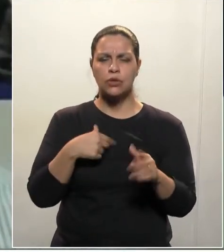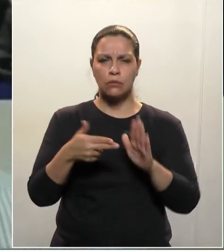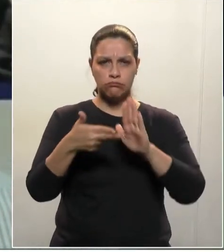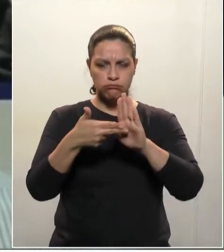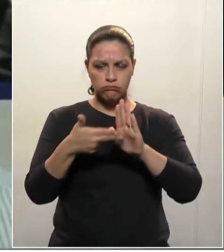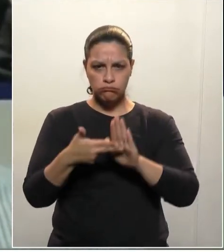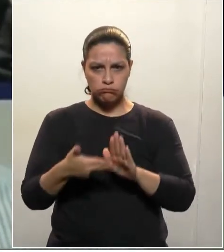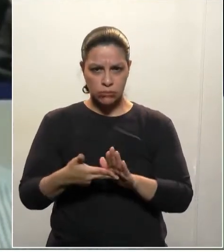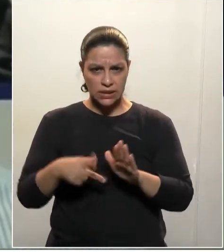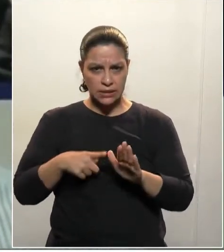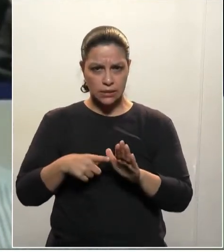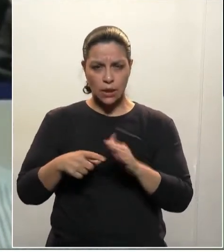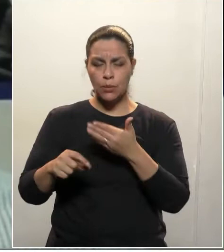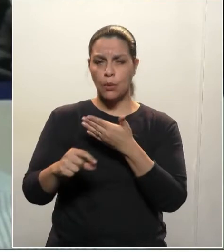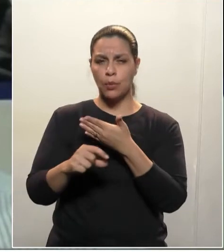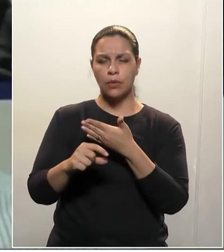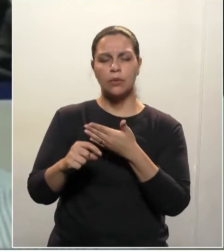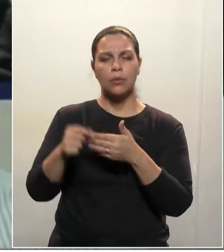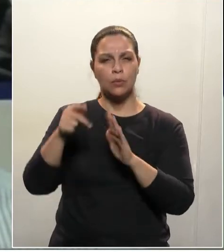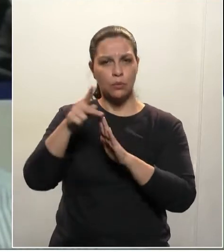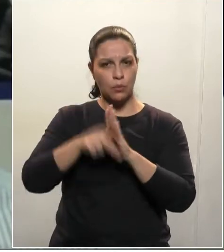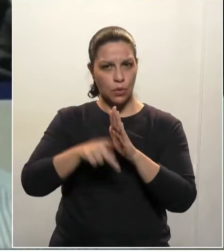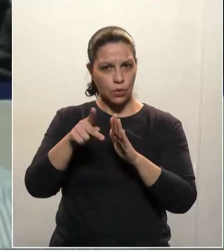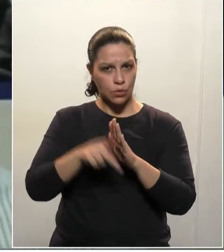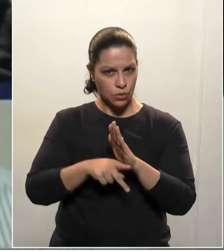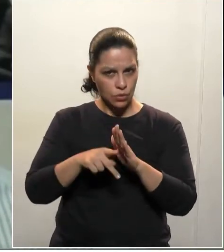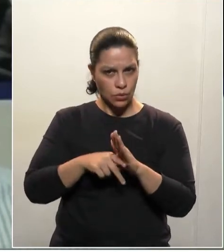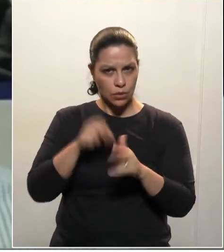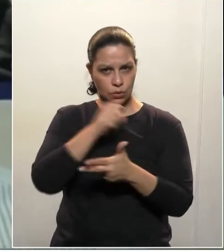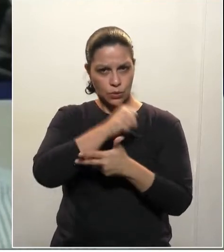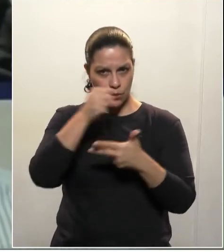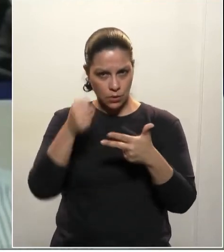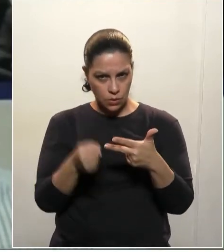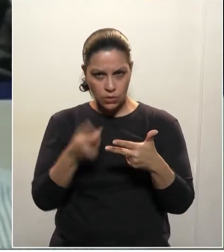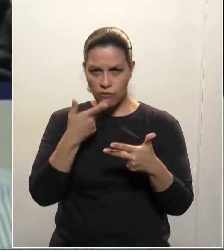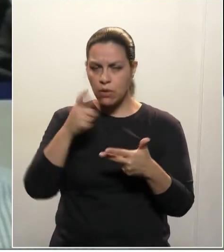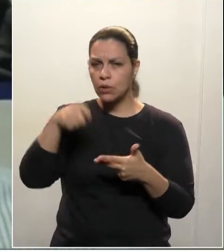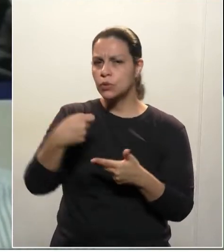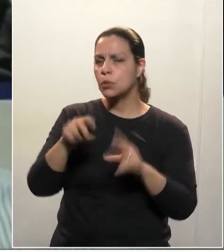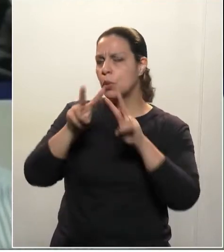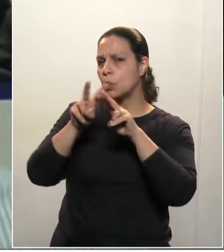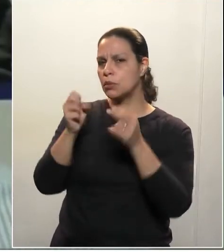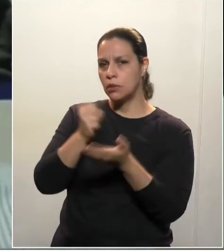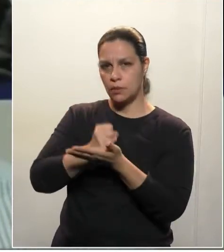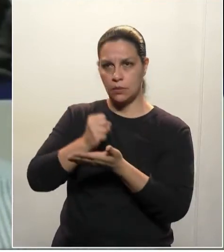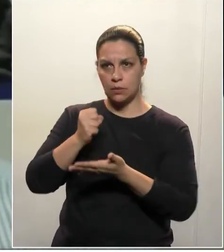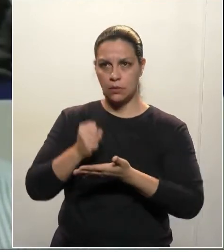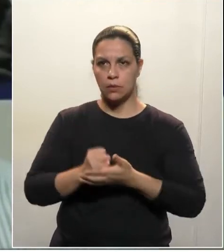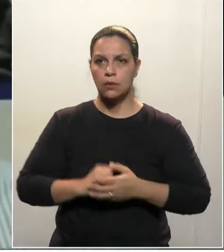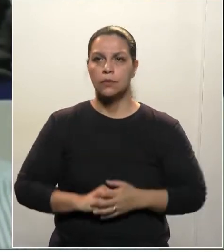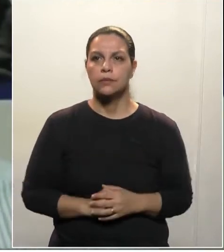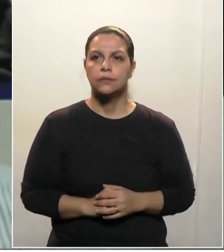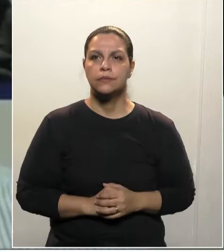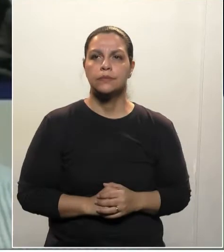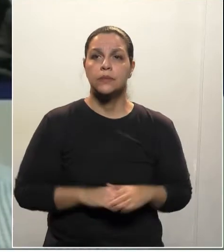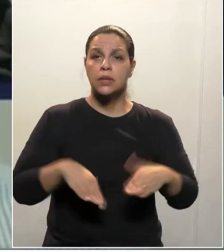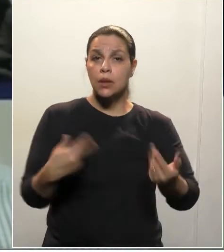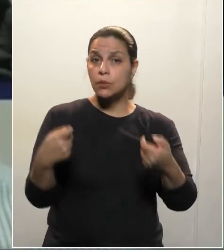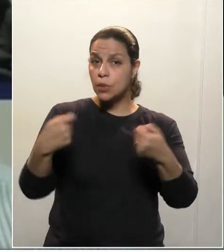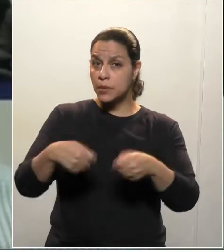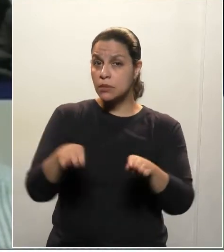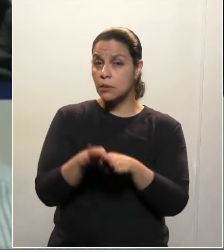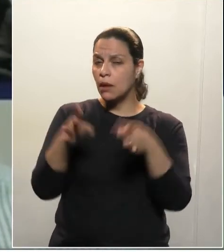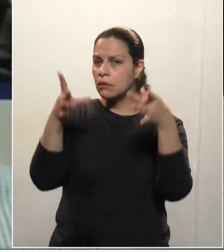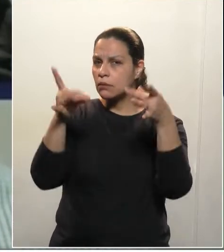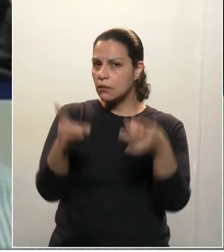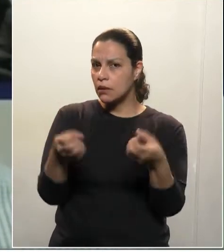emendas dos projetos de autoria do judiciário, que tratam das matérias dos cartórios e preciso fazer alguns